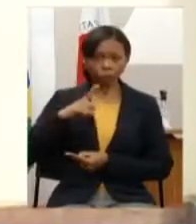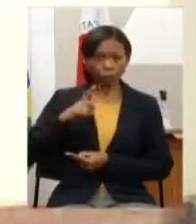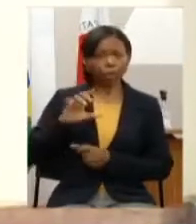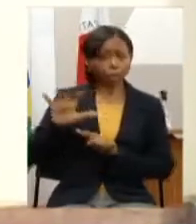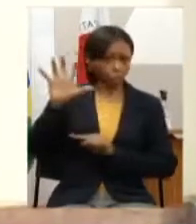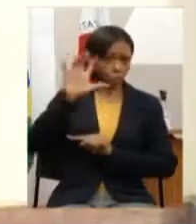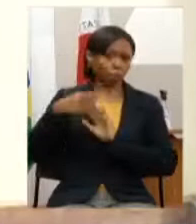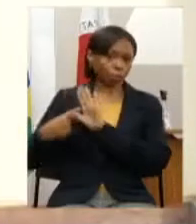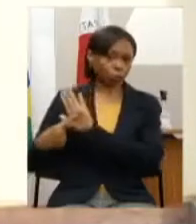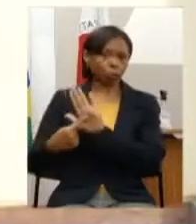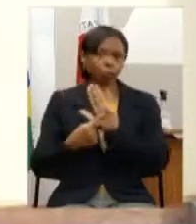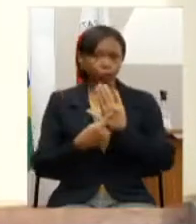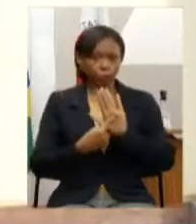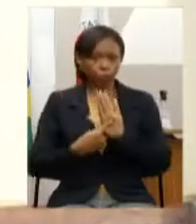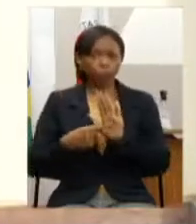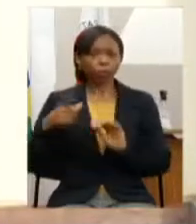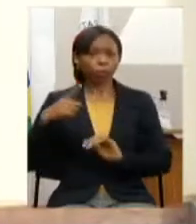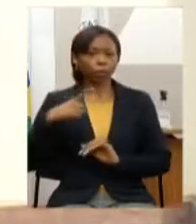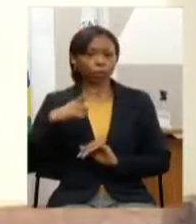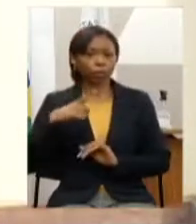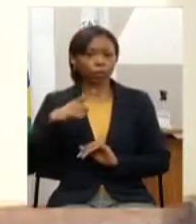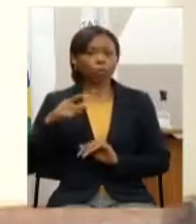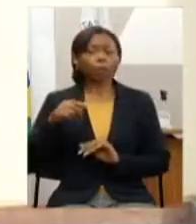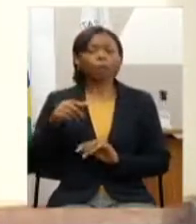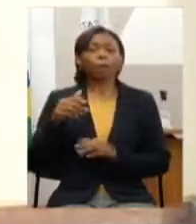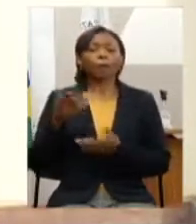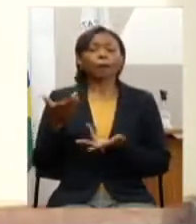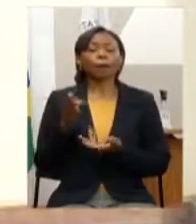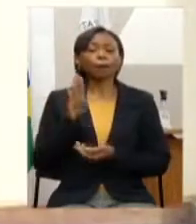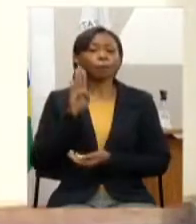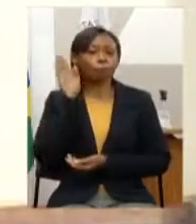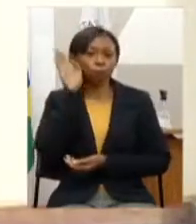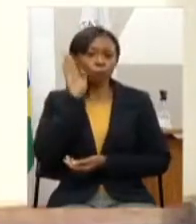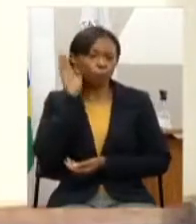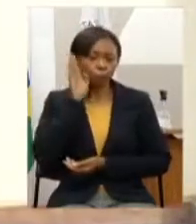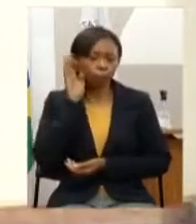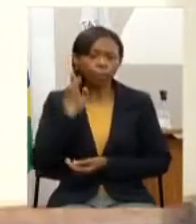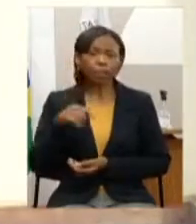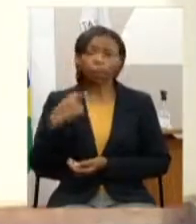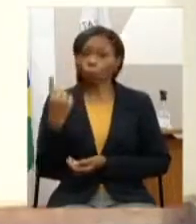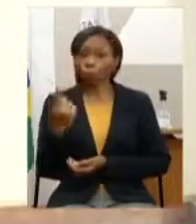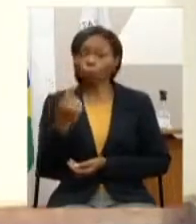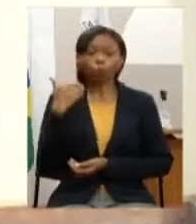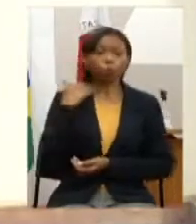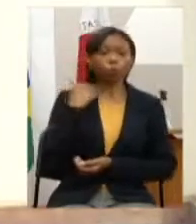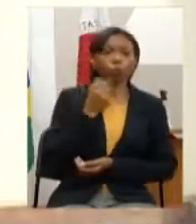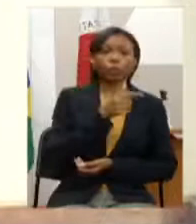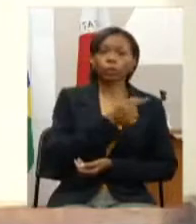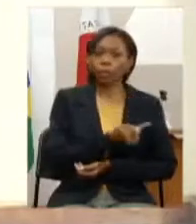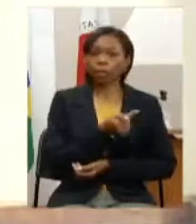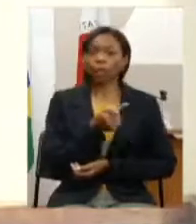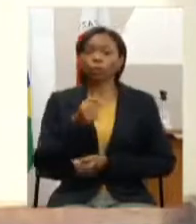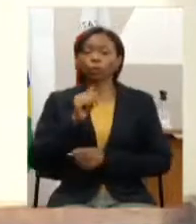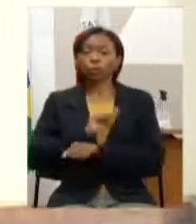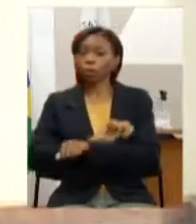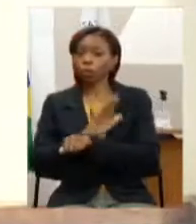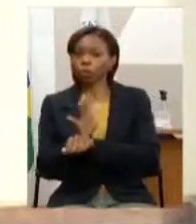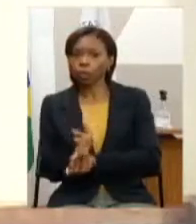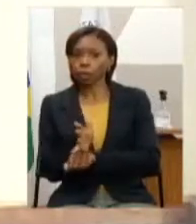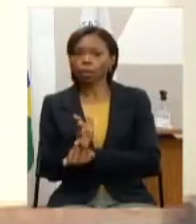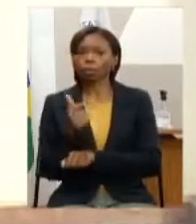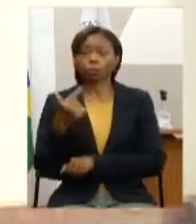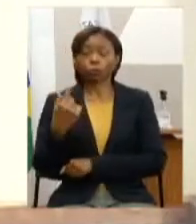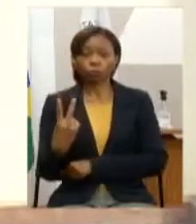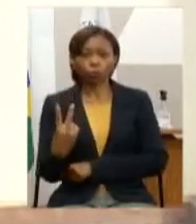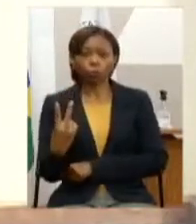então as regiões intermediárias de Barbacena Metafísica 1 Juiz de Fora Metafísica 7 Montes Claros Metafísica